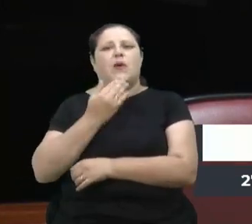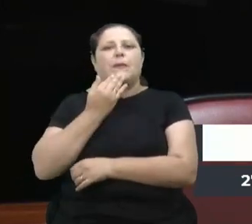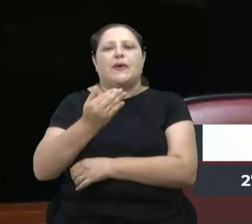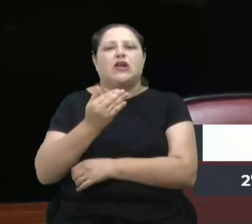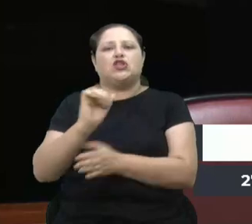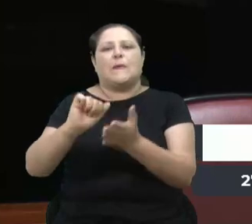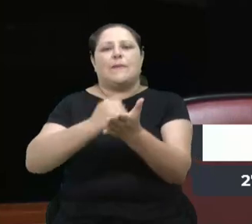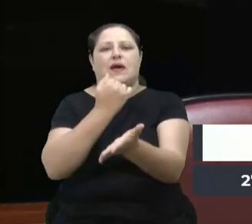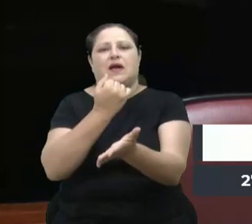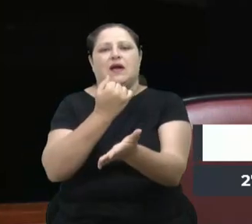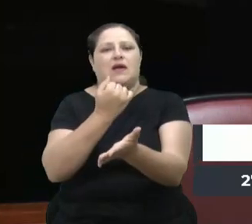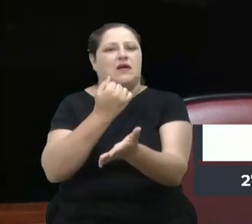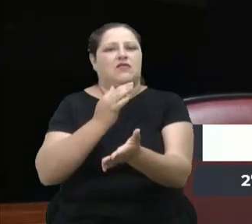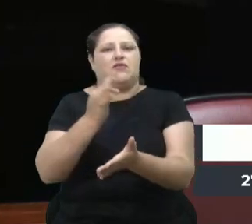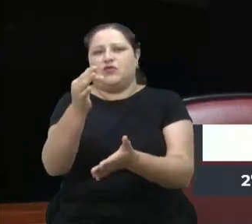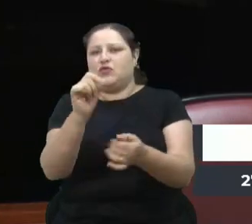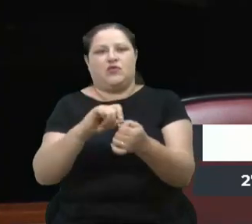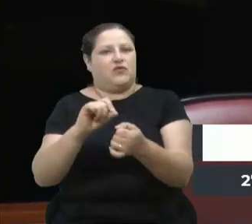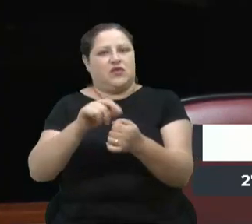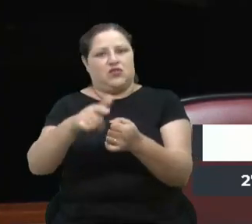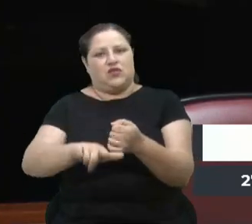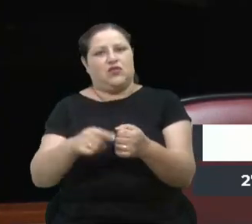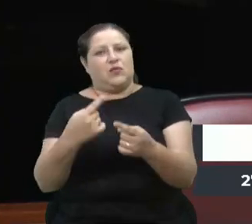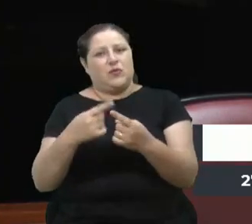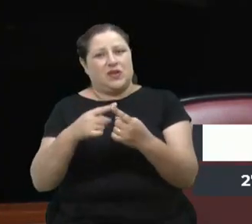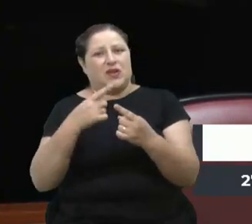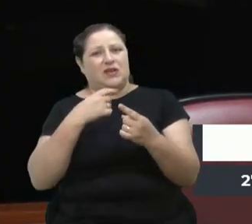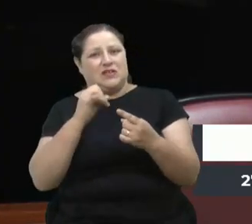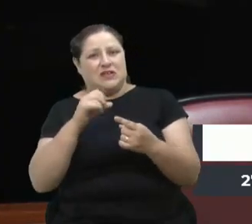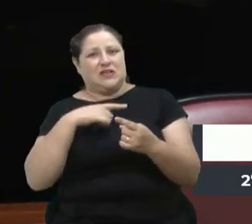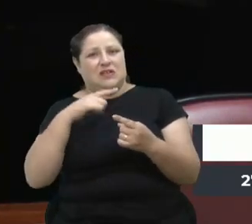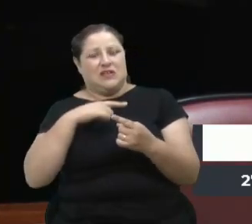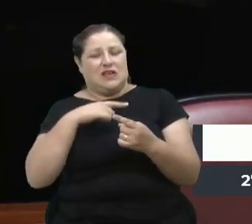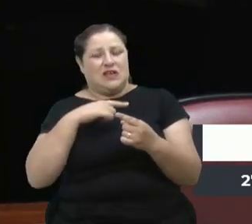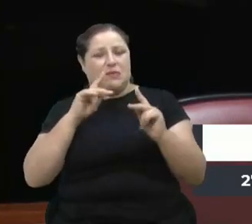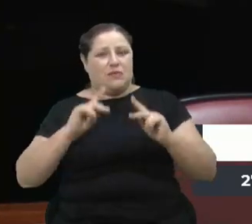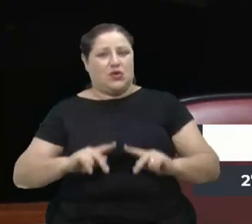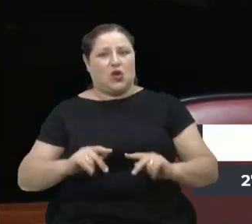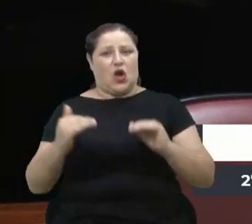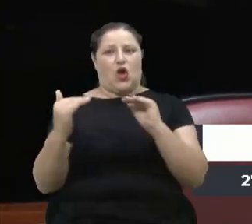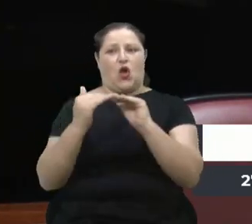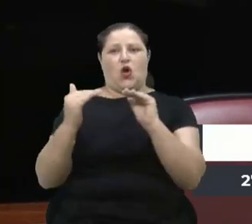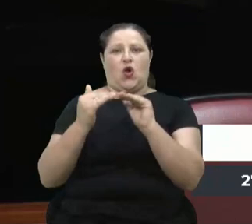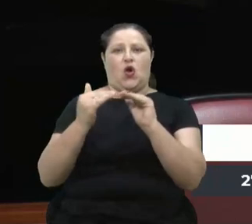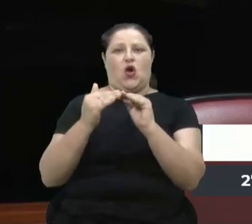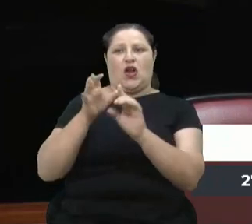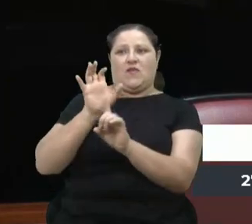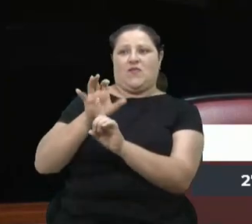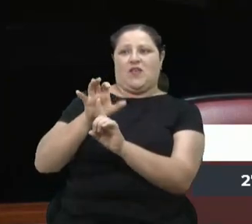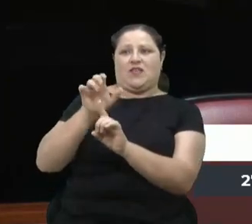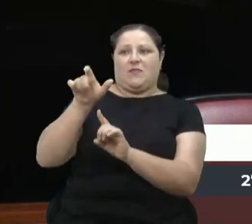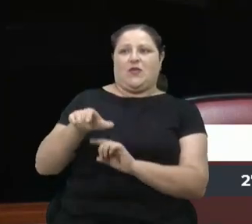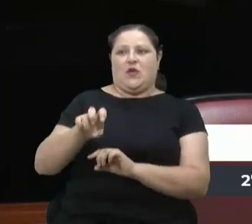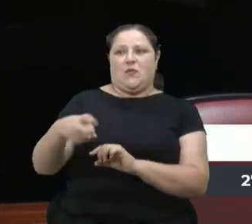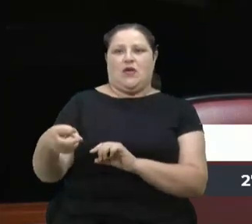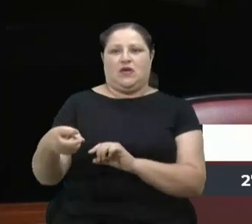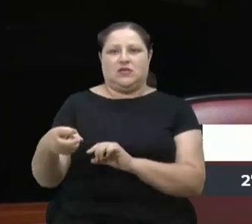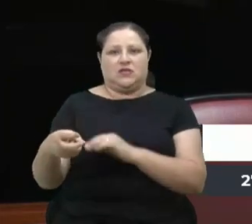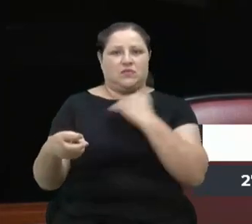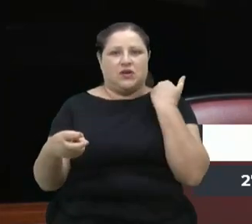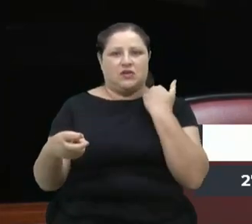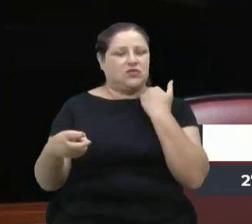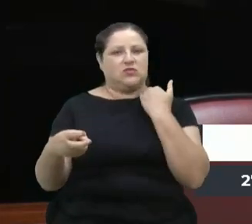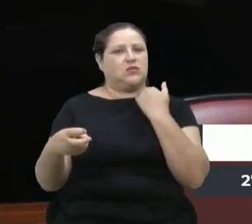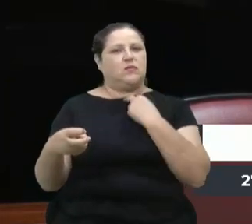e não vai mais ser feito, porque a apologia à morte não é possível aceitar de ninguém. Acho que nenhuma